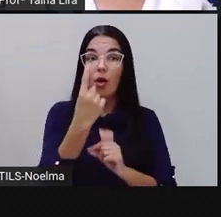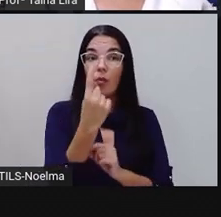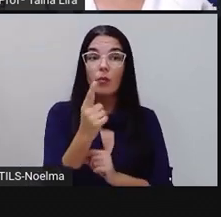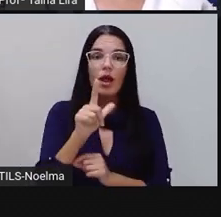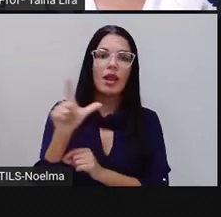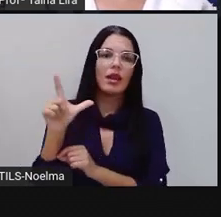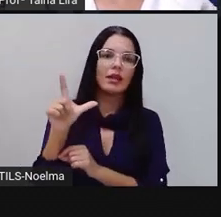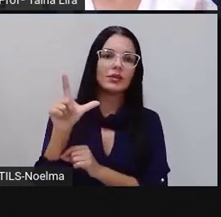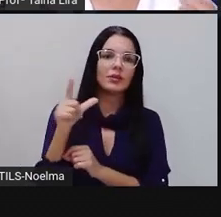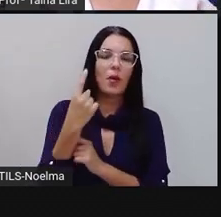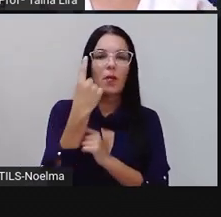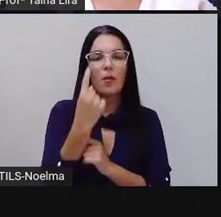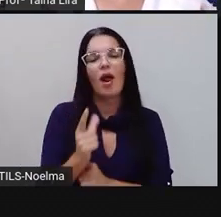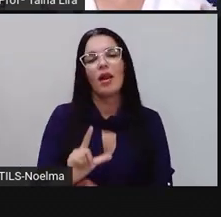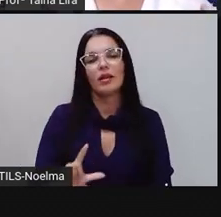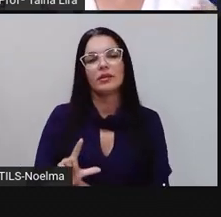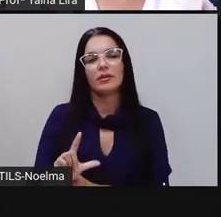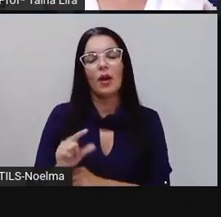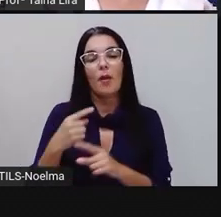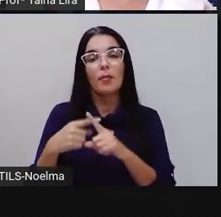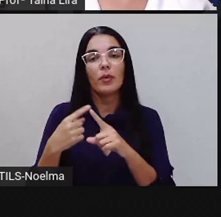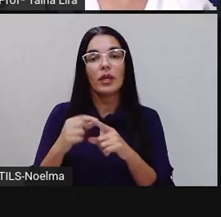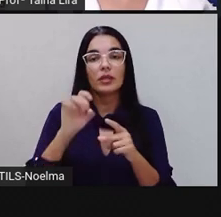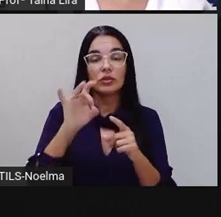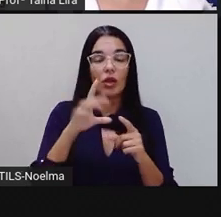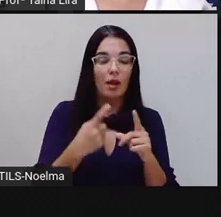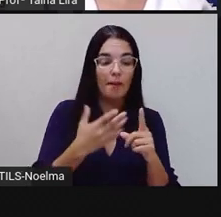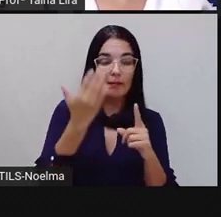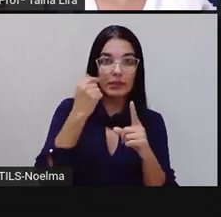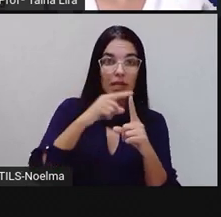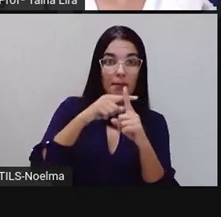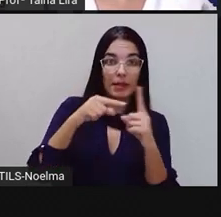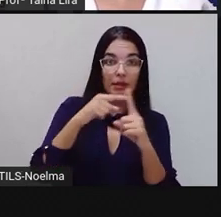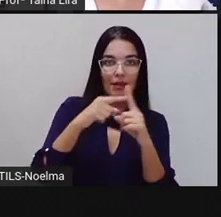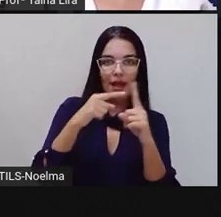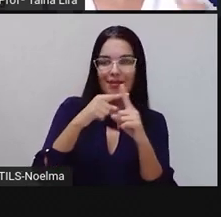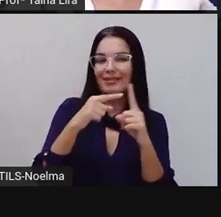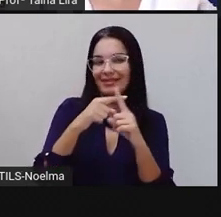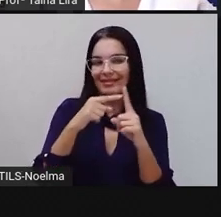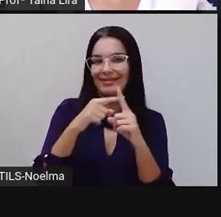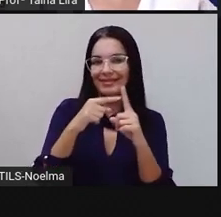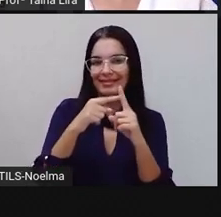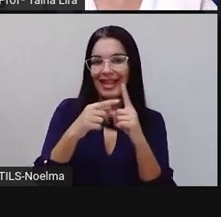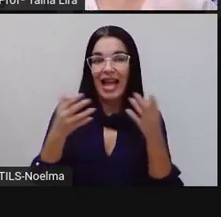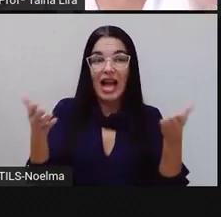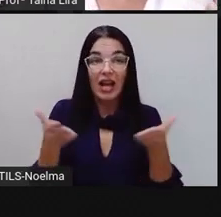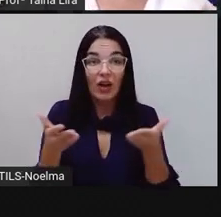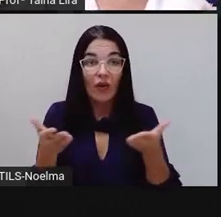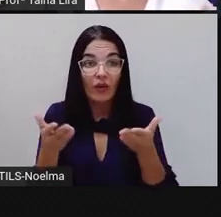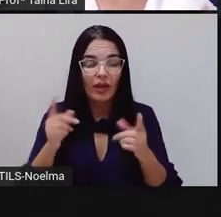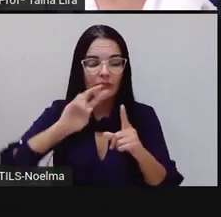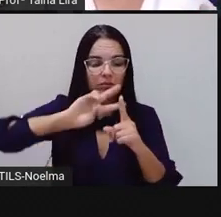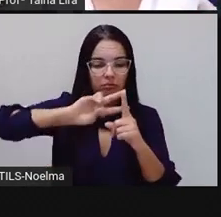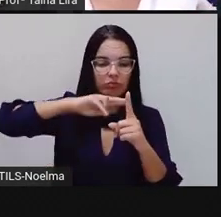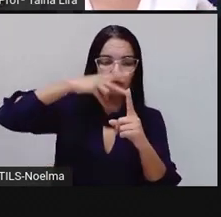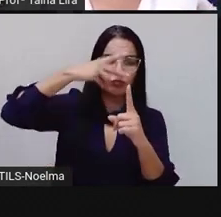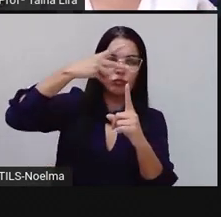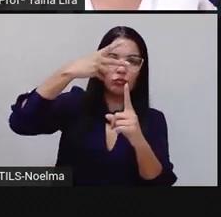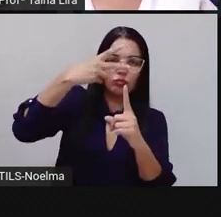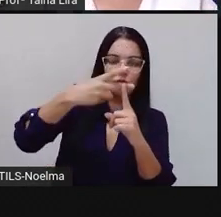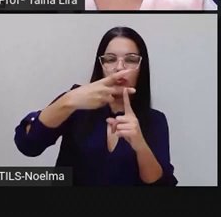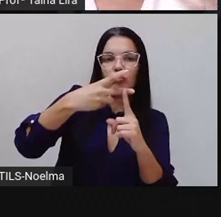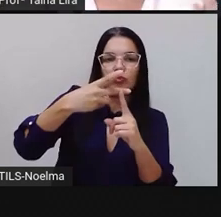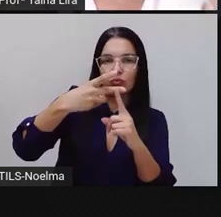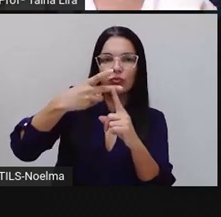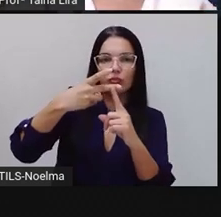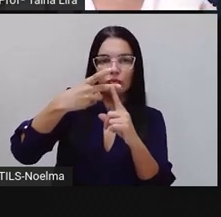litro de água. Por quê? Eu tinha aqui 500 mililitros. E eu sei que um litro